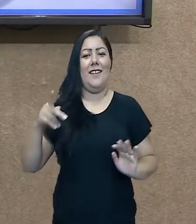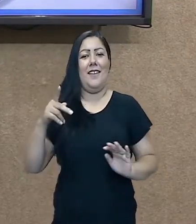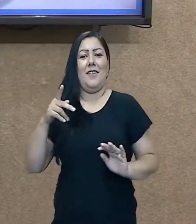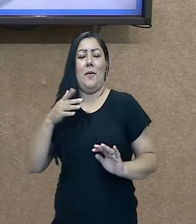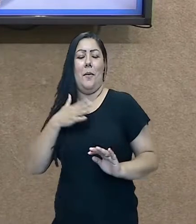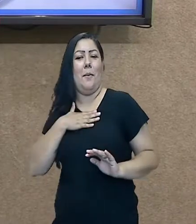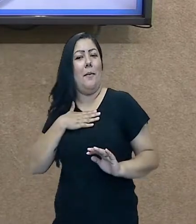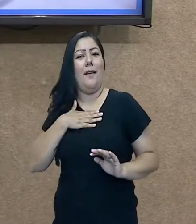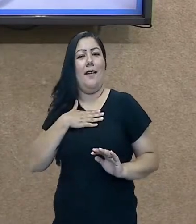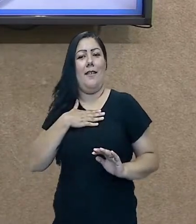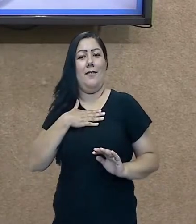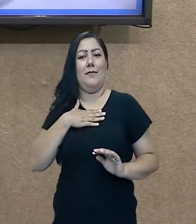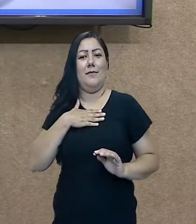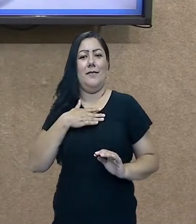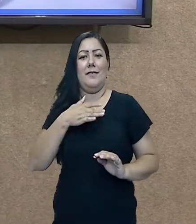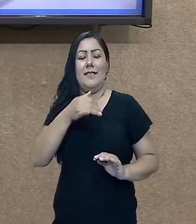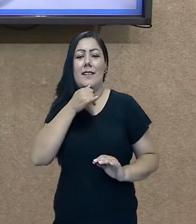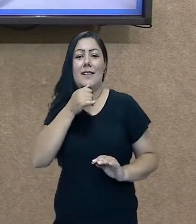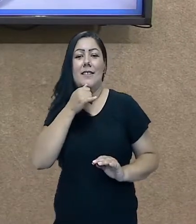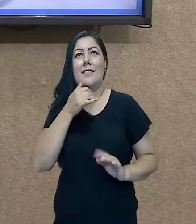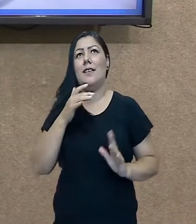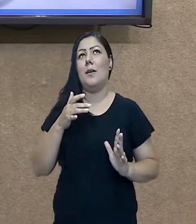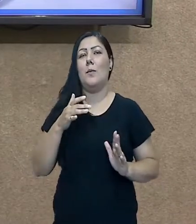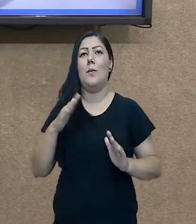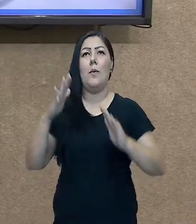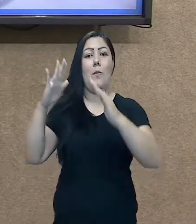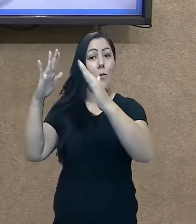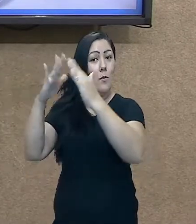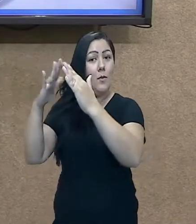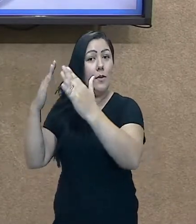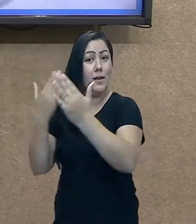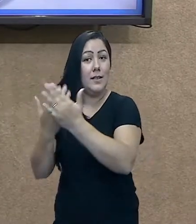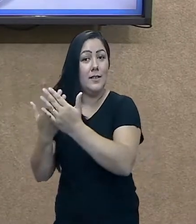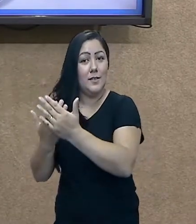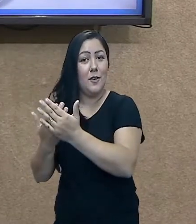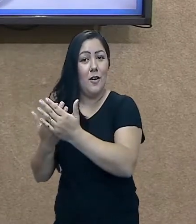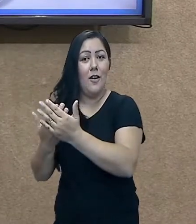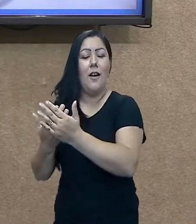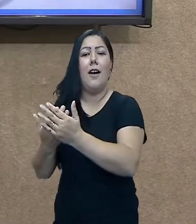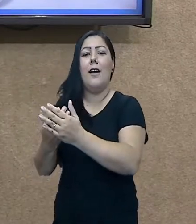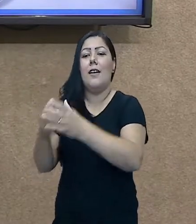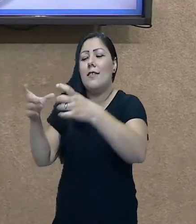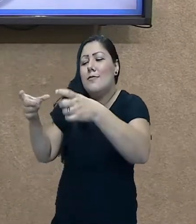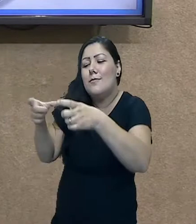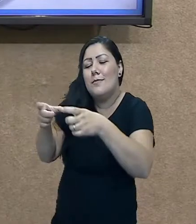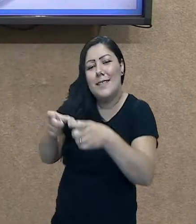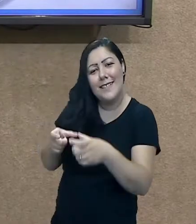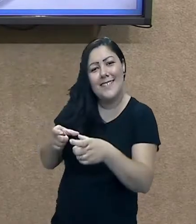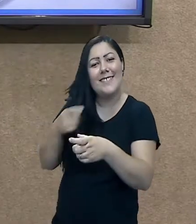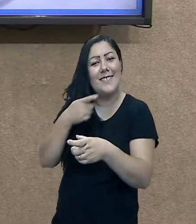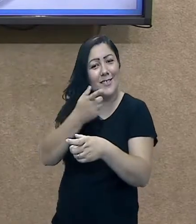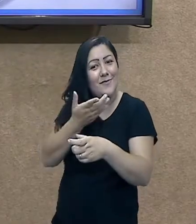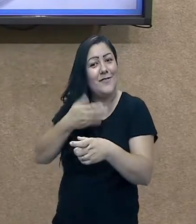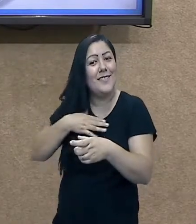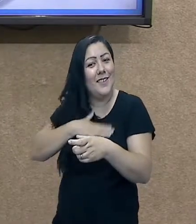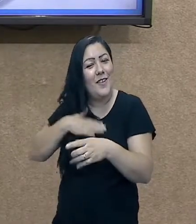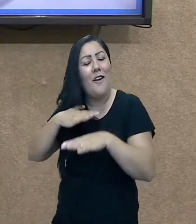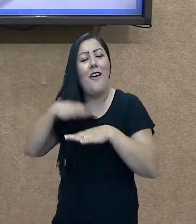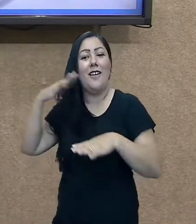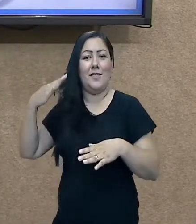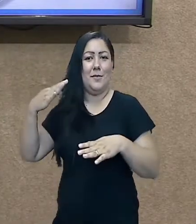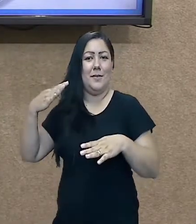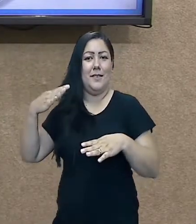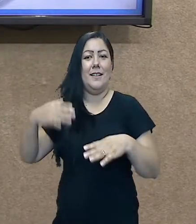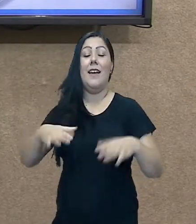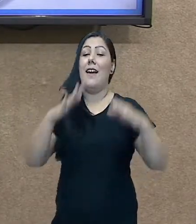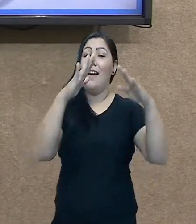canto da escola que você gosta. É a sua casa, mas tem aquele lugar especial para você.